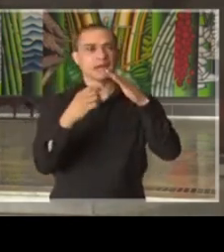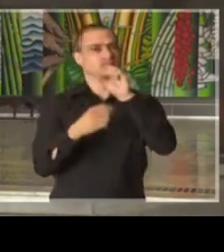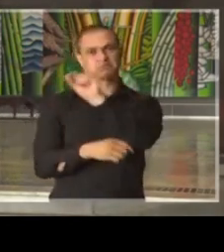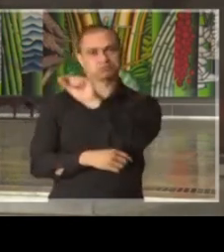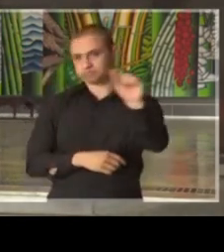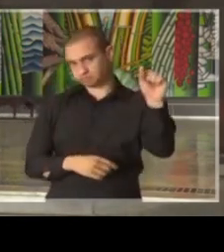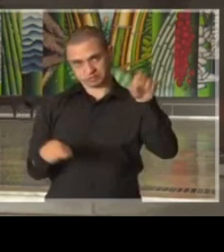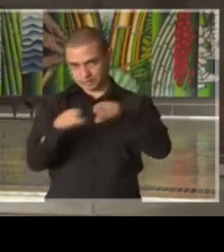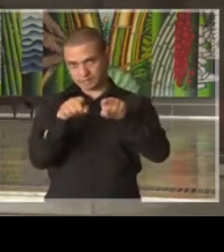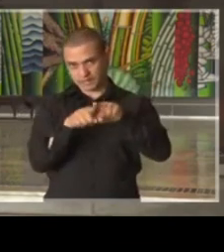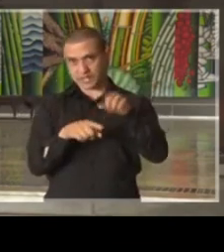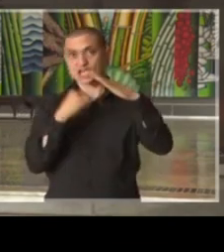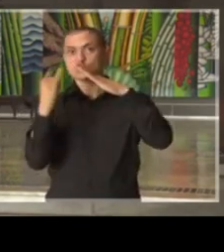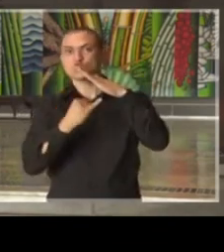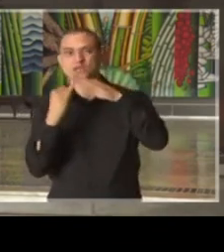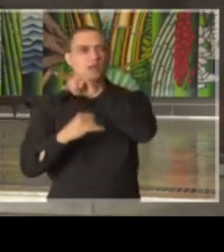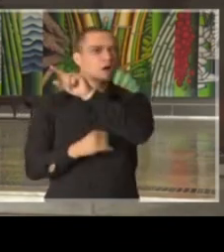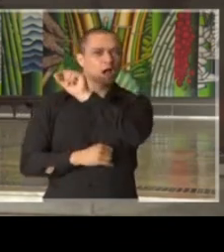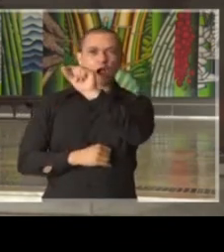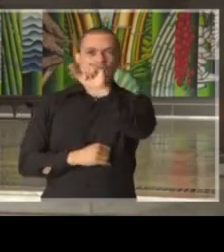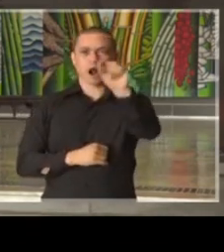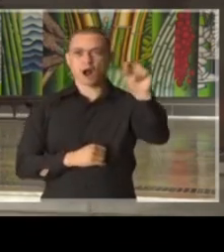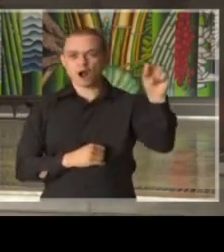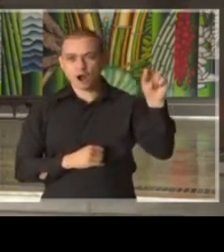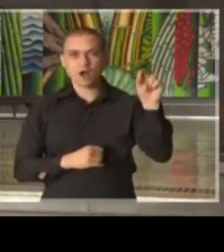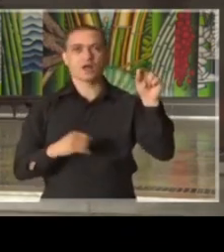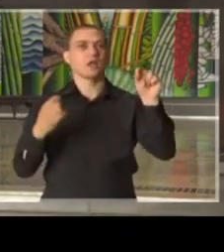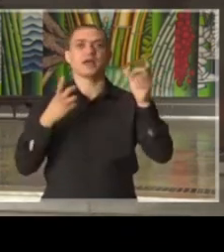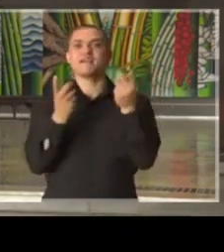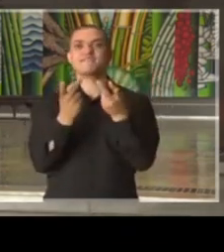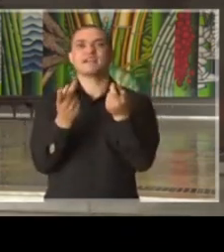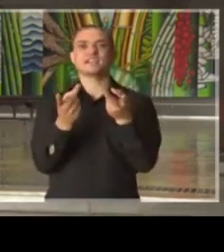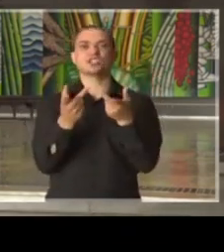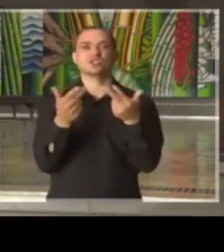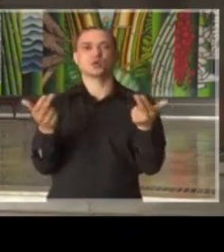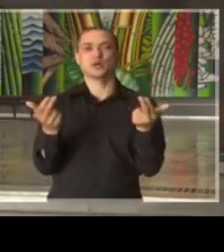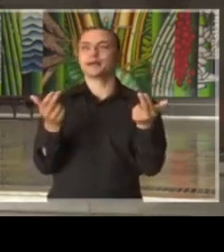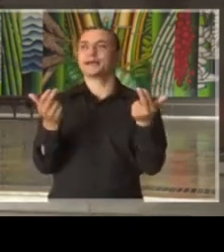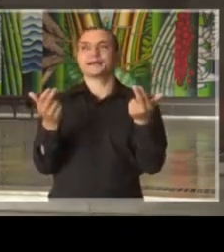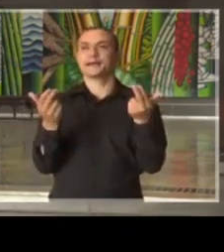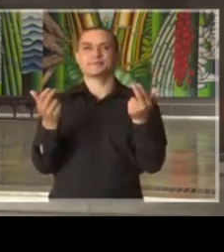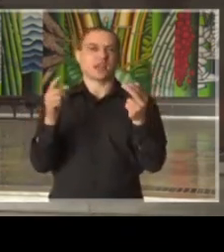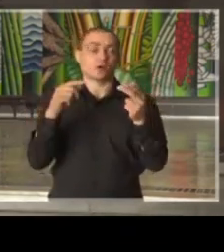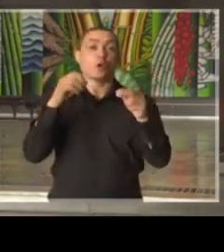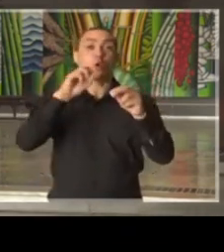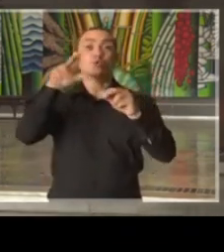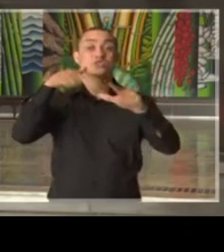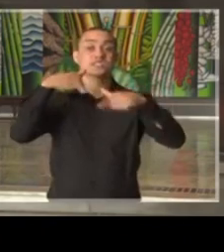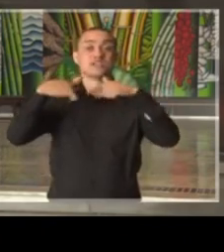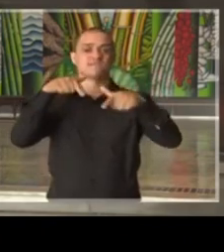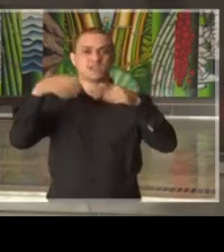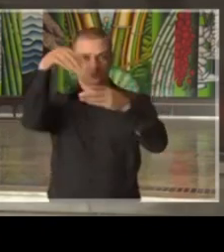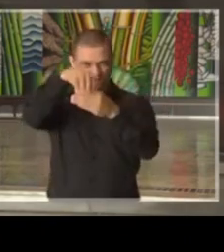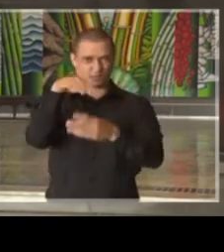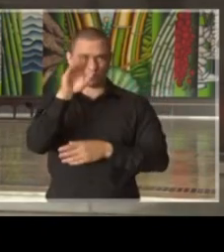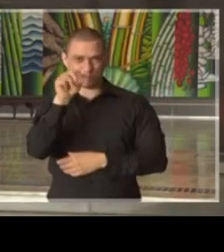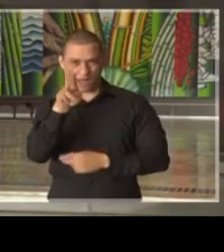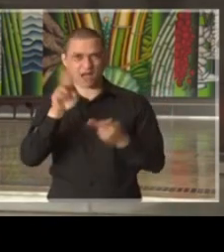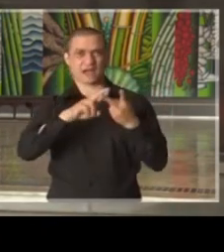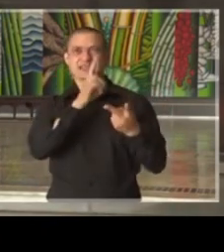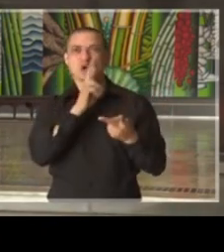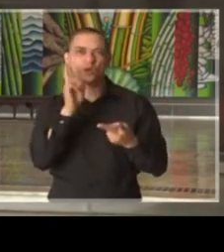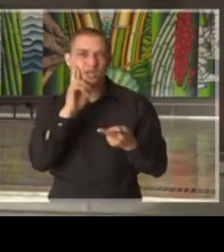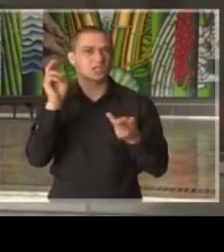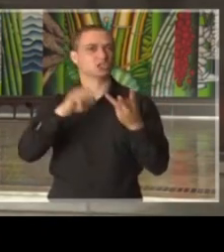empresas e instituições de alimentos que vendem, que prestam serviços em bares, restaurantes,